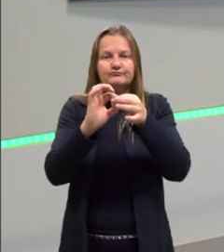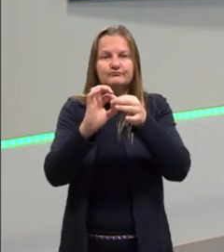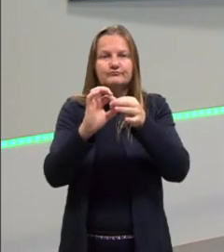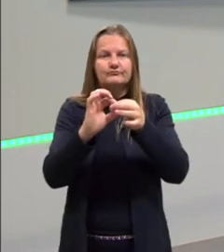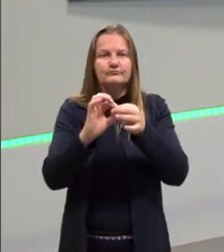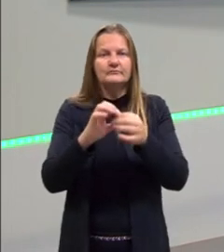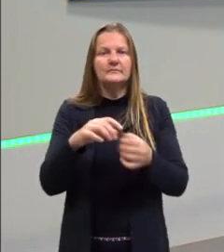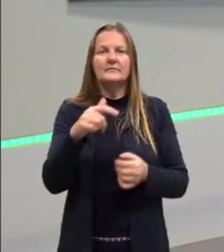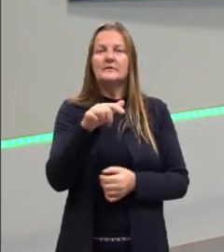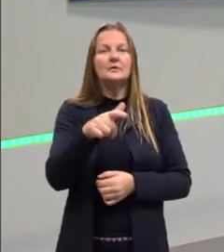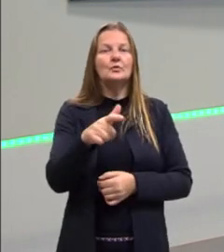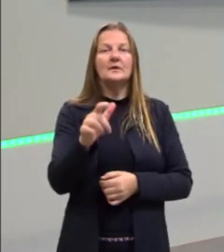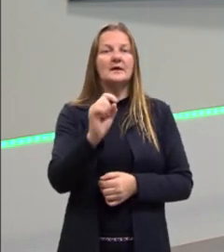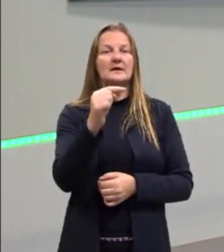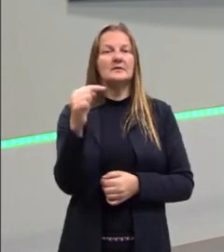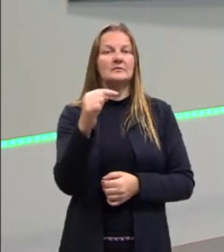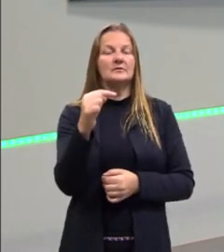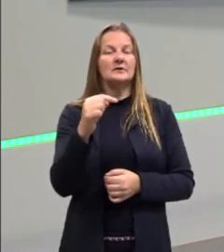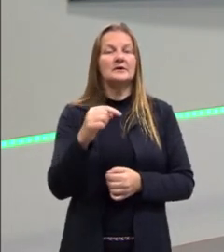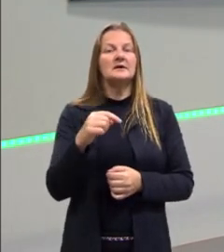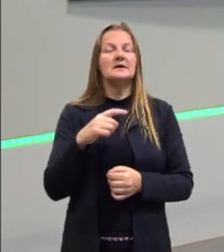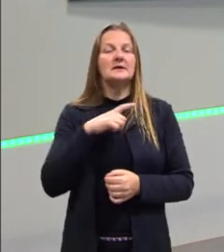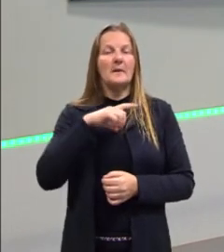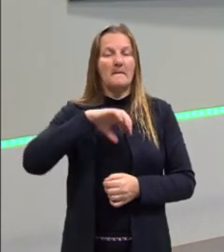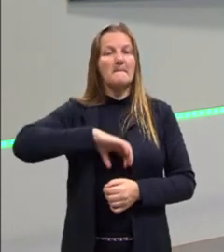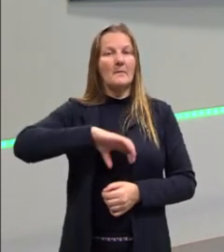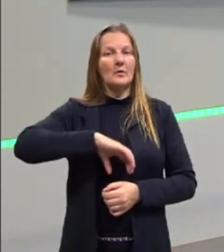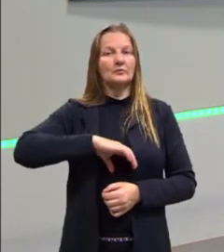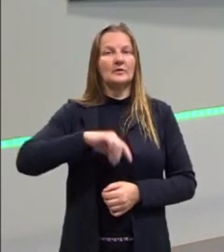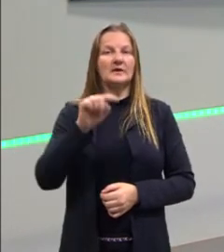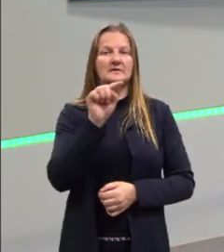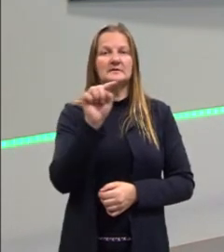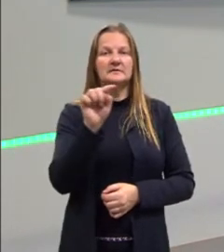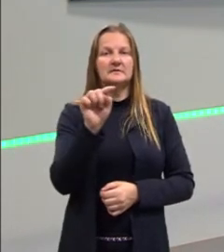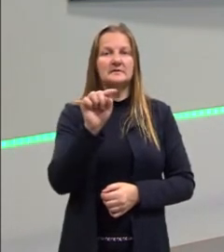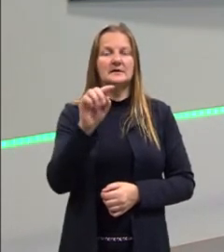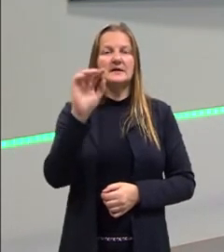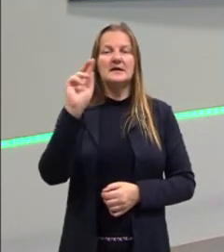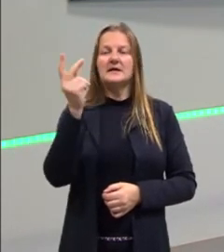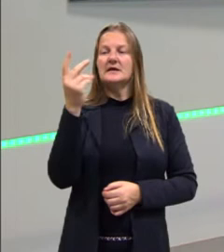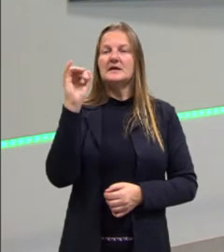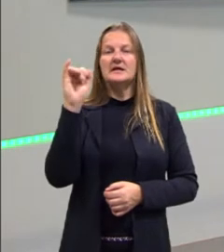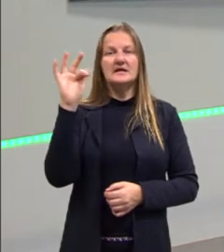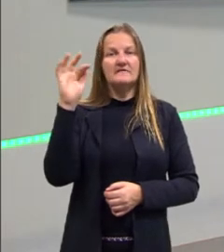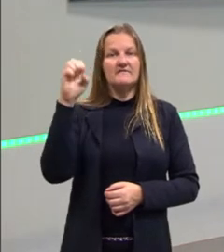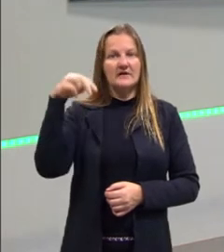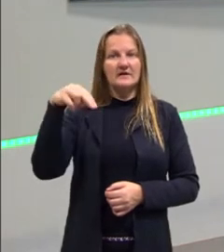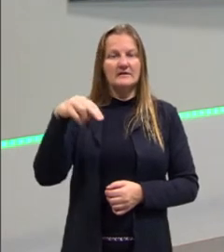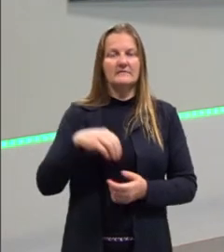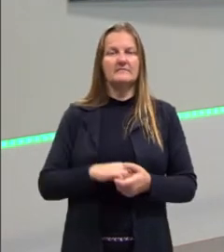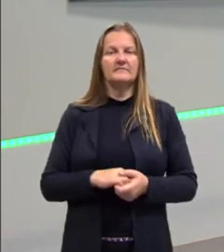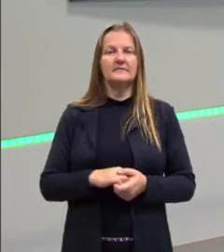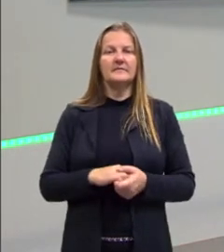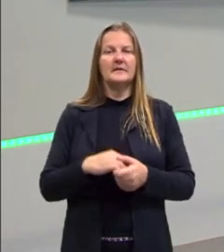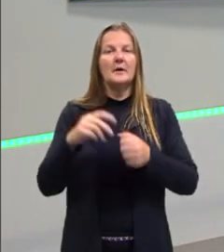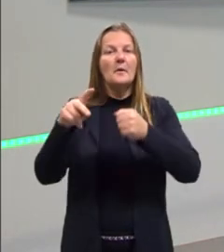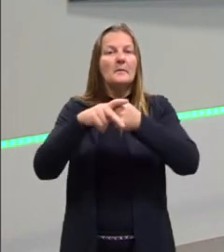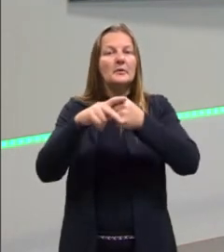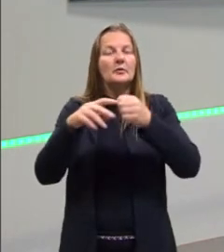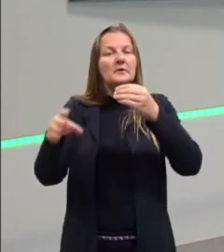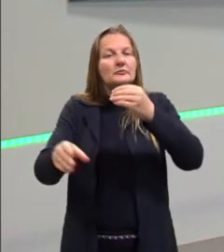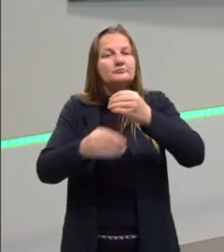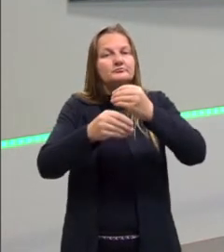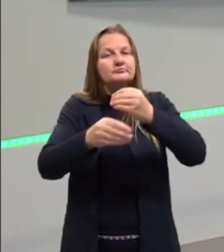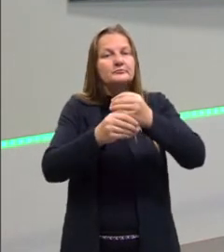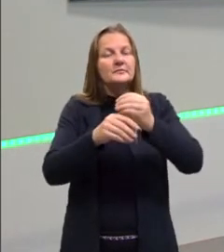hífen. Na língua portuguesa, nós utilizamos o hífen. Aqui, na língua espanhola, quando o pronome complemento está